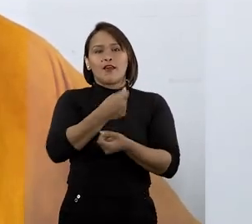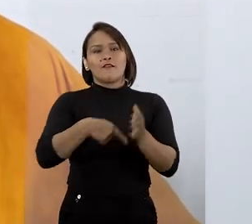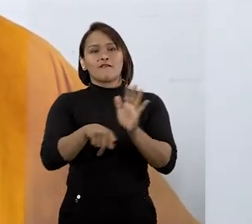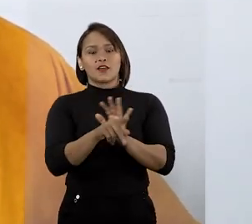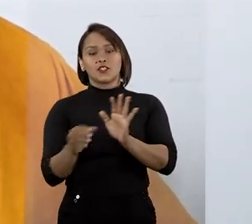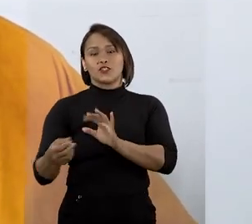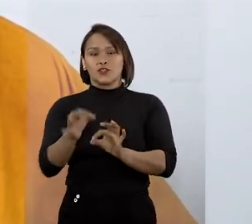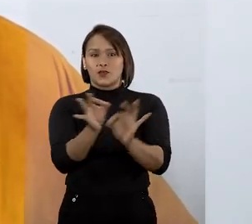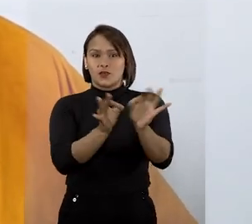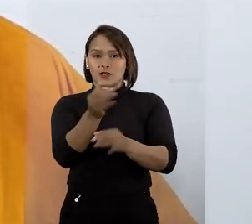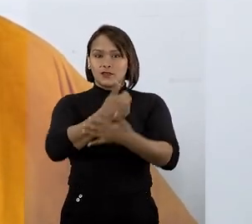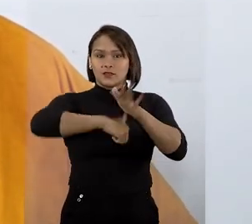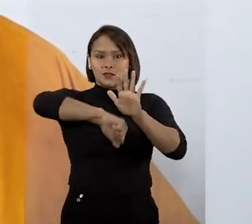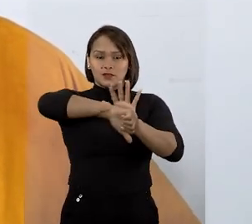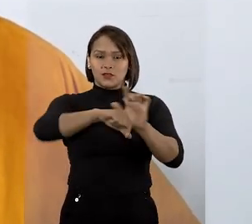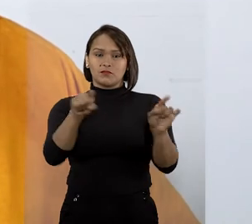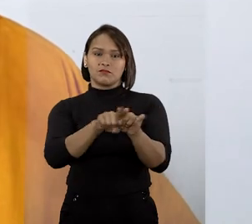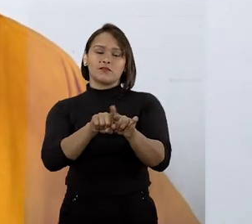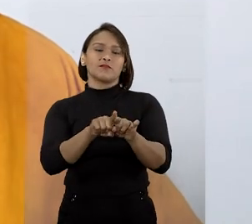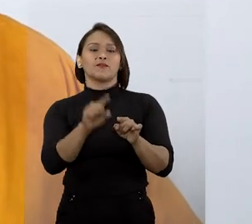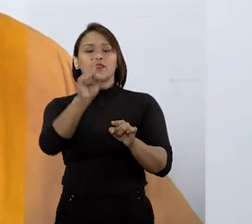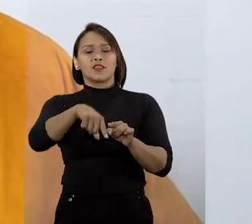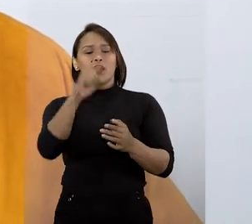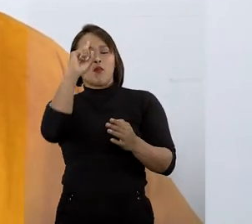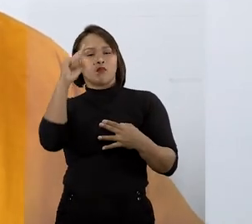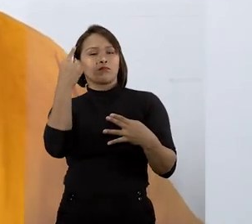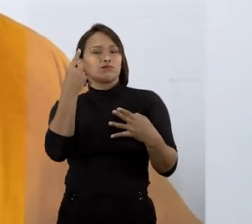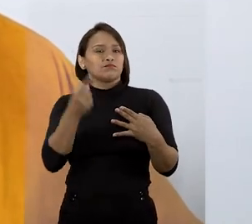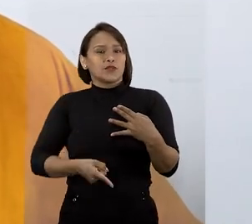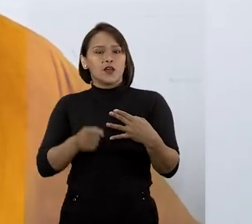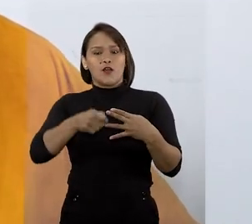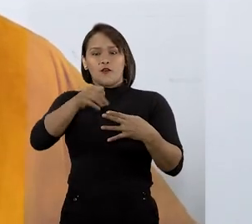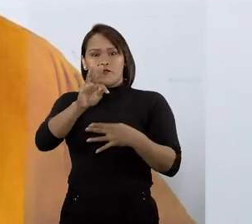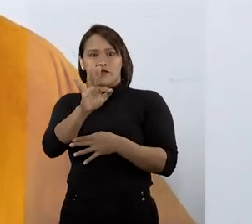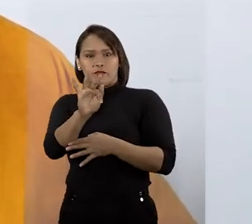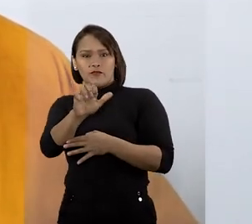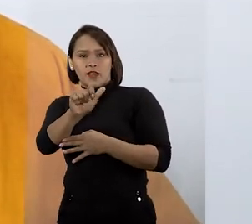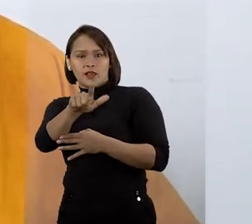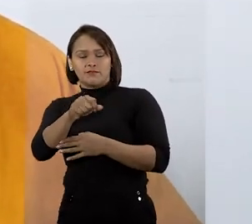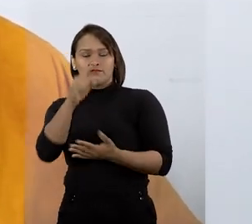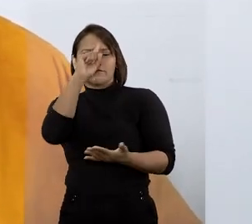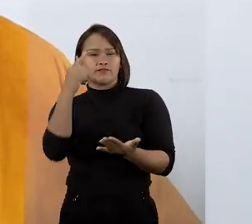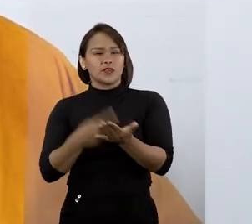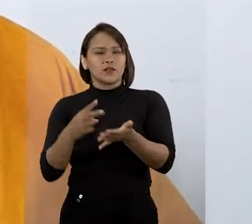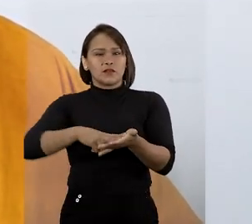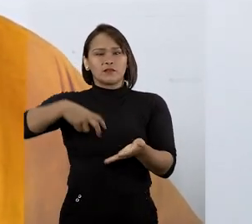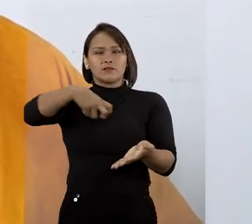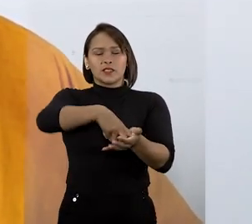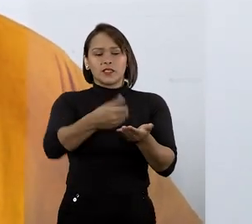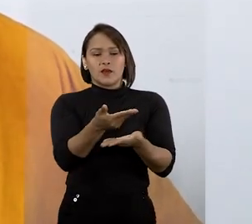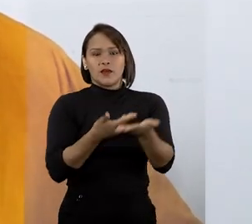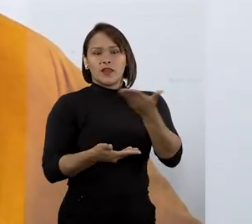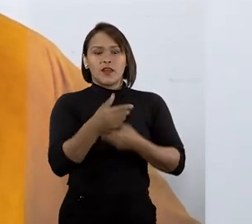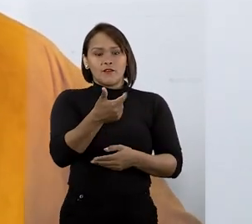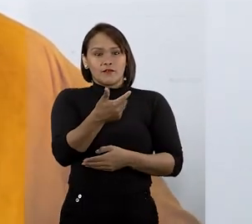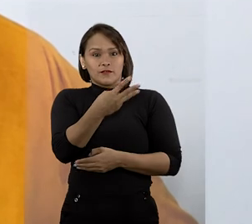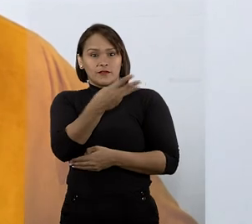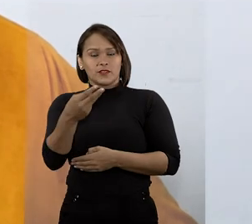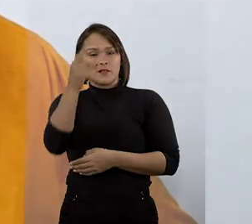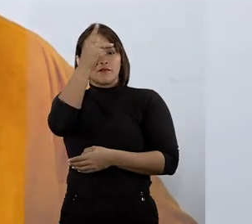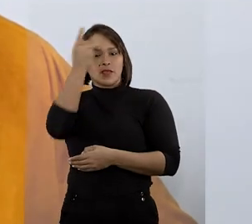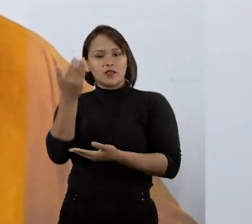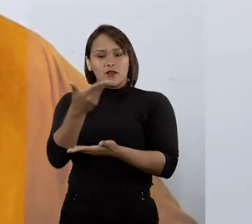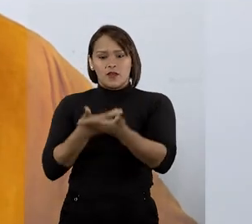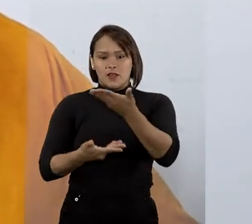dinheiro e formação de organização criminosa. Na decisão monocrática, Félix Fischer determinou que a ação penal em relação às